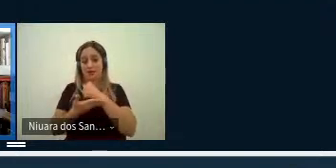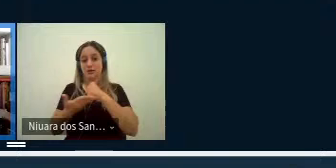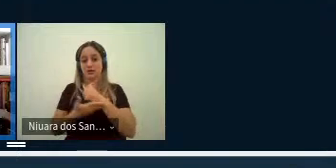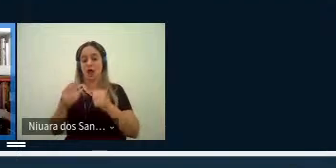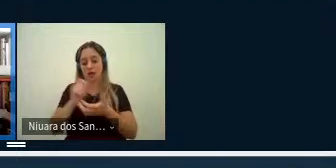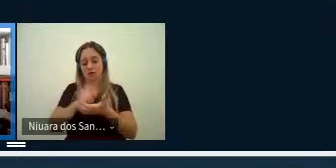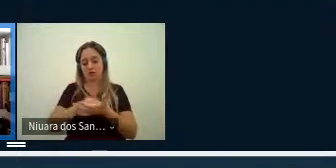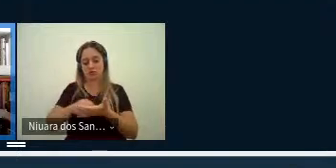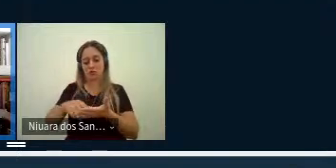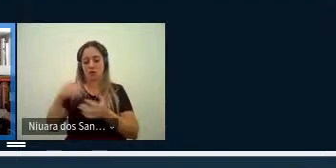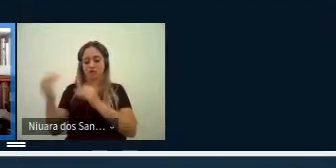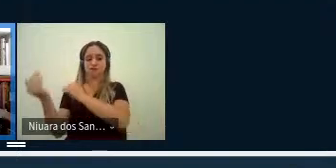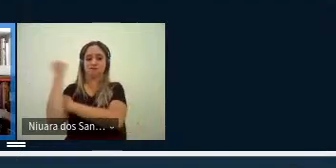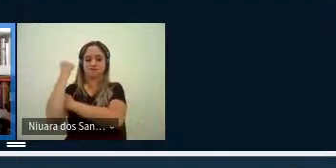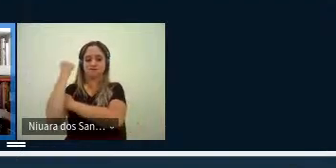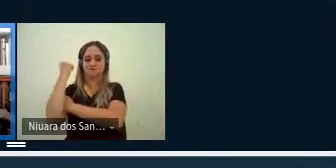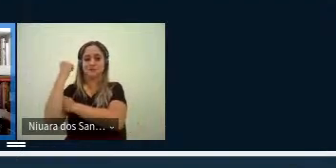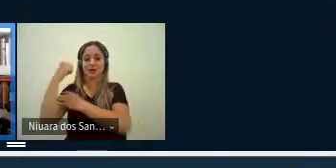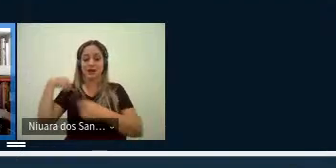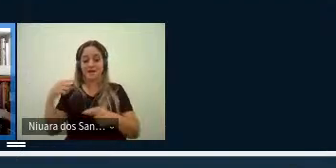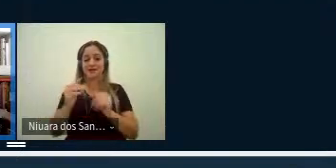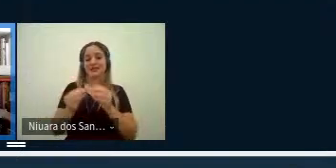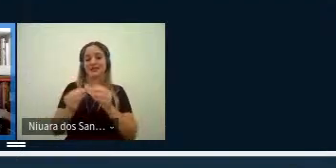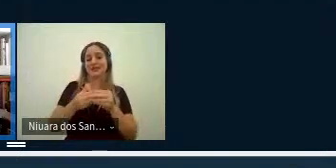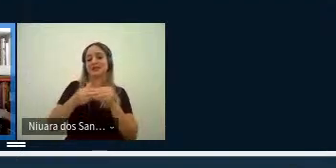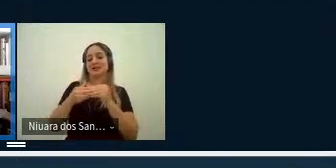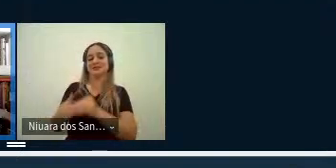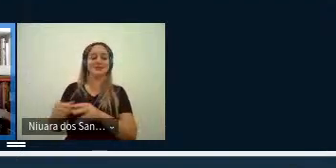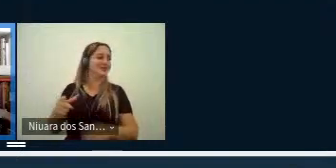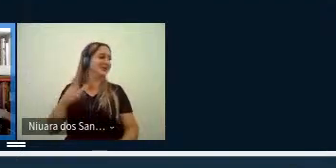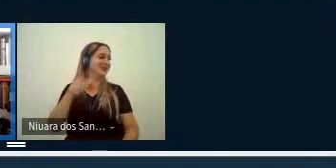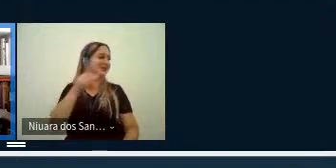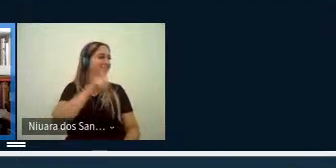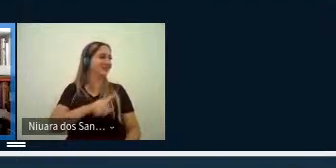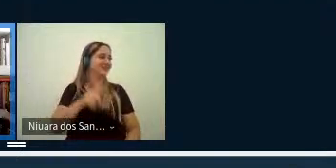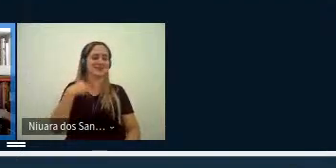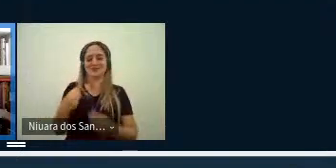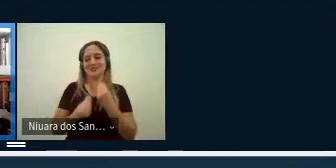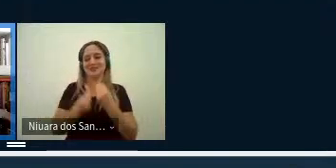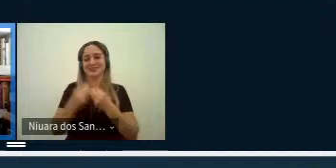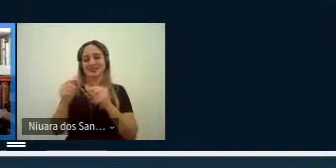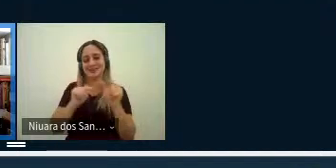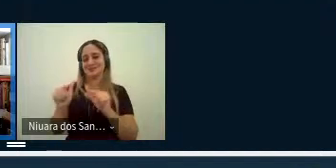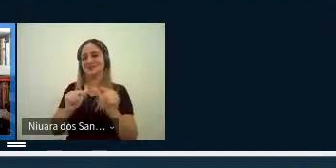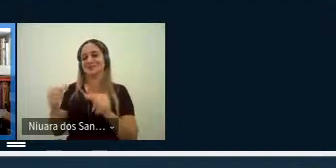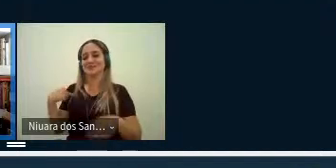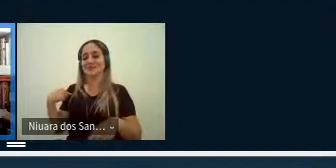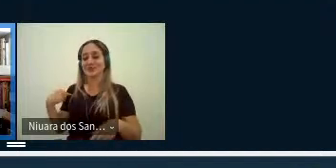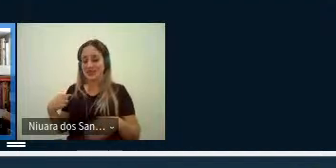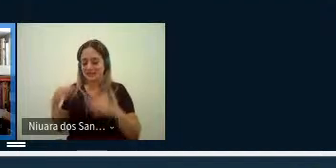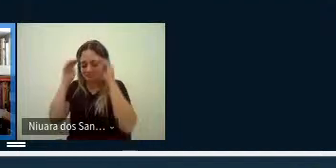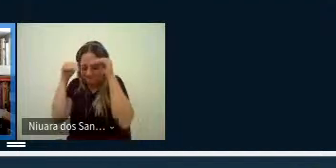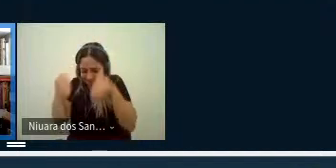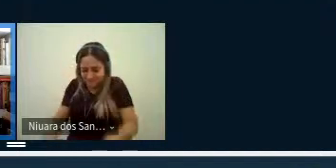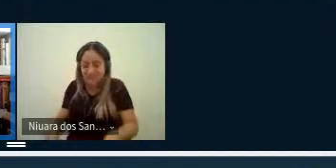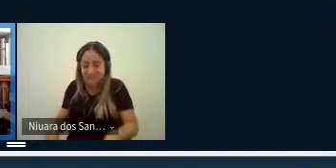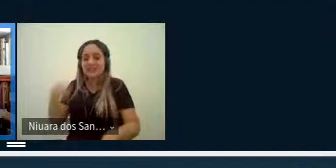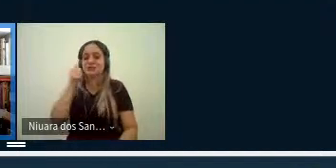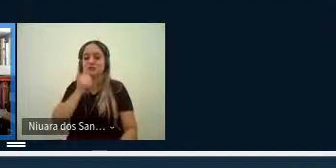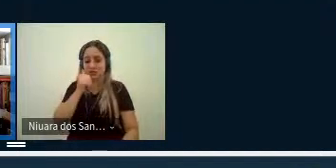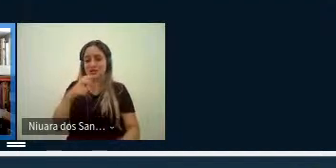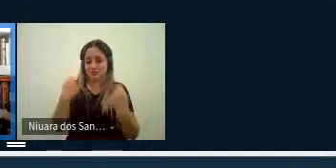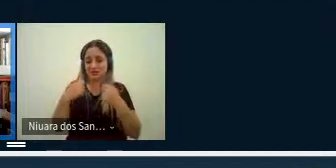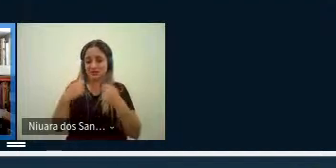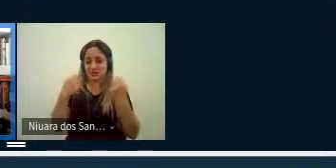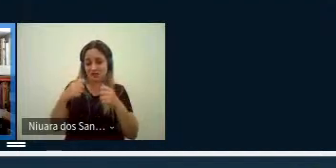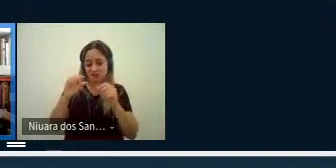feministas canadenses elas percebiam a língua enquanto um instrumento né de opressão e submissão das mulheres que precisava